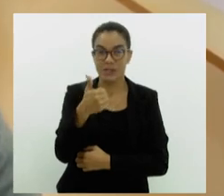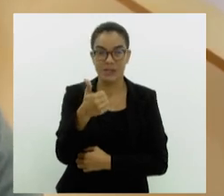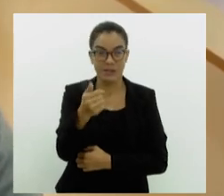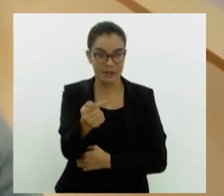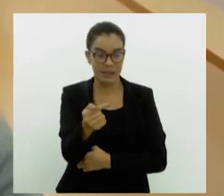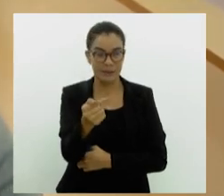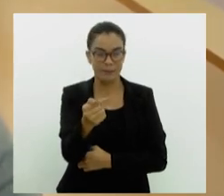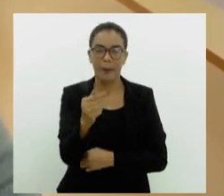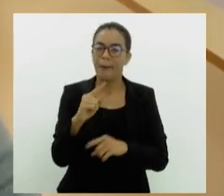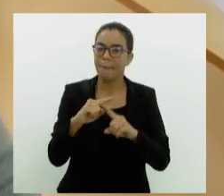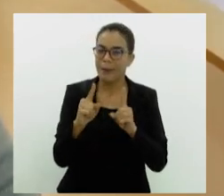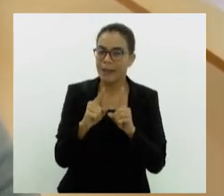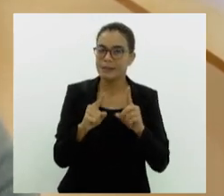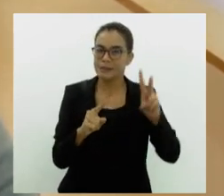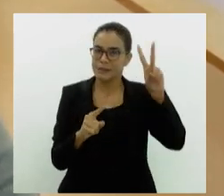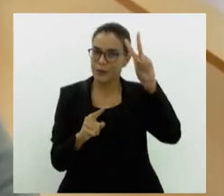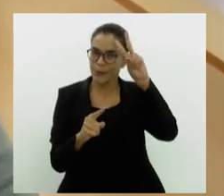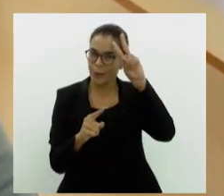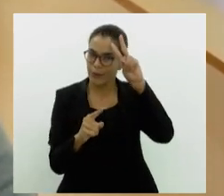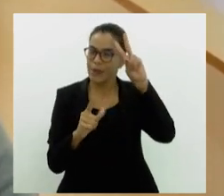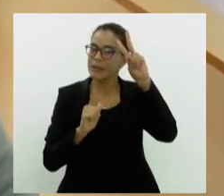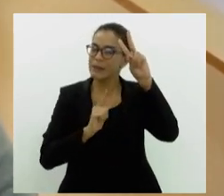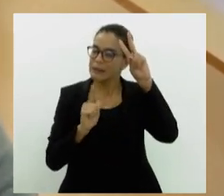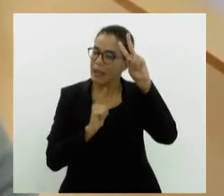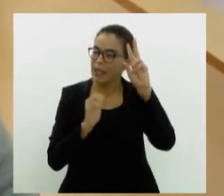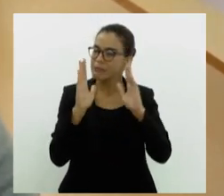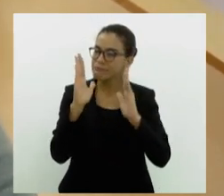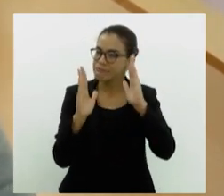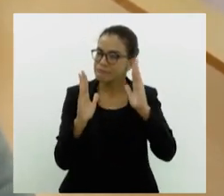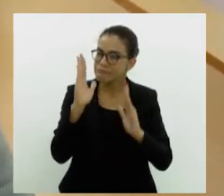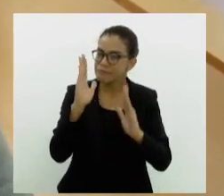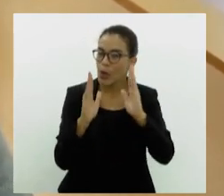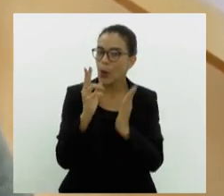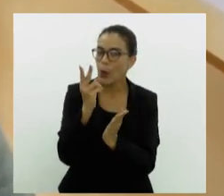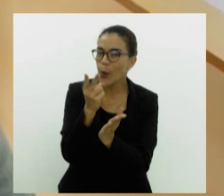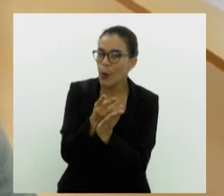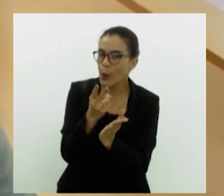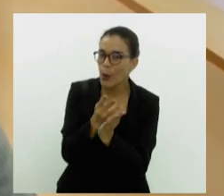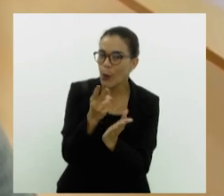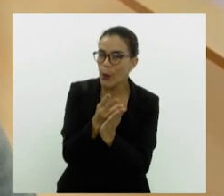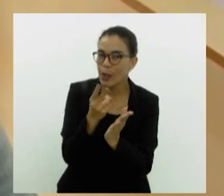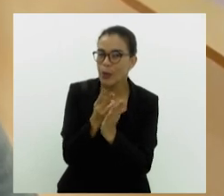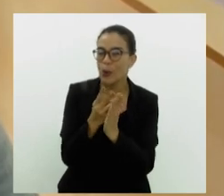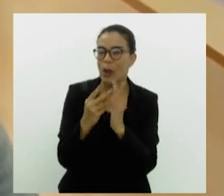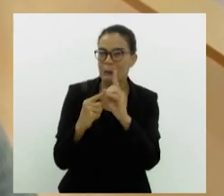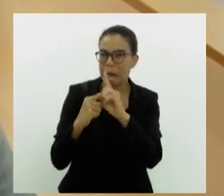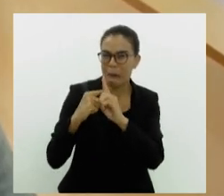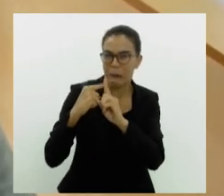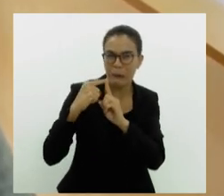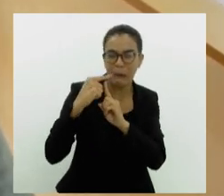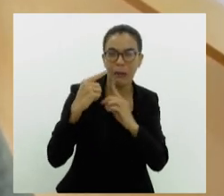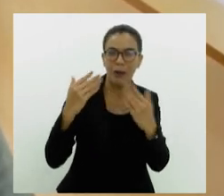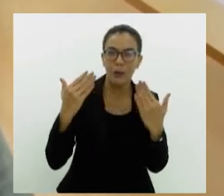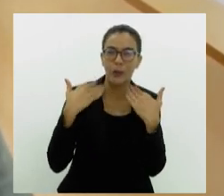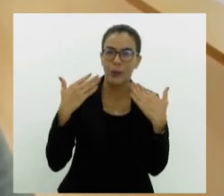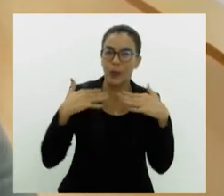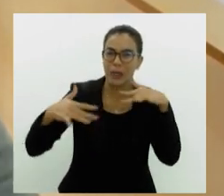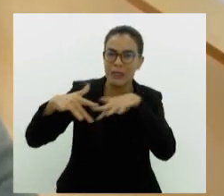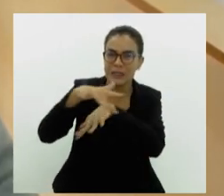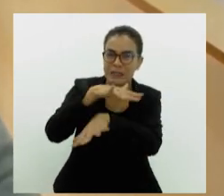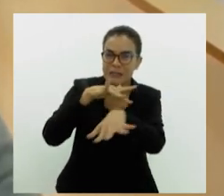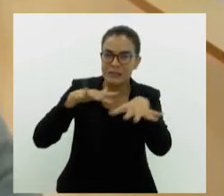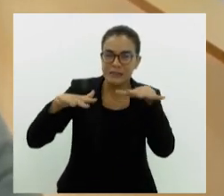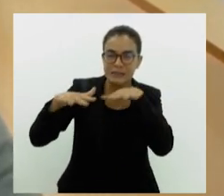Para o início da semana que vem, existe uma tendência da continuação, ou seja, essa persistência dessa onda de calor na cidade.